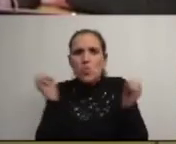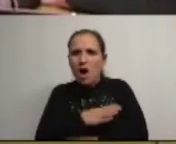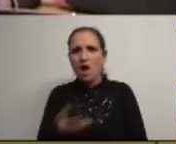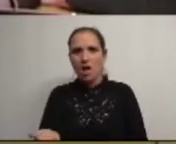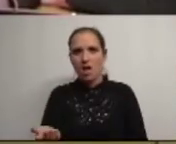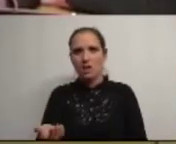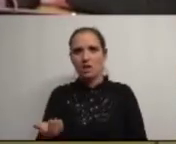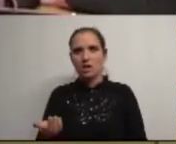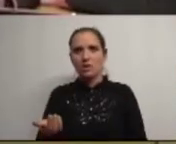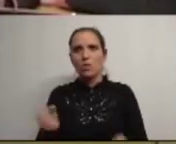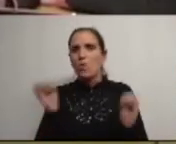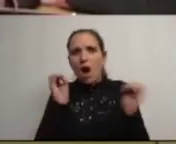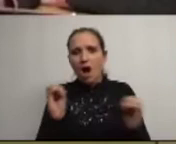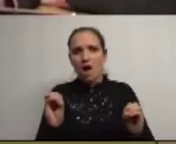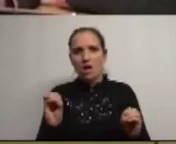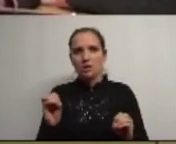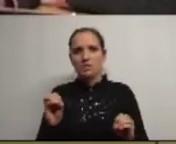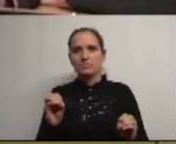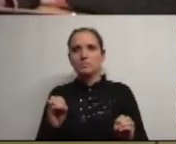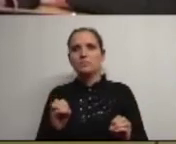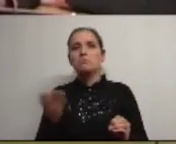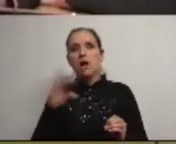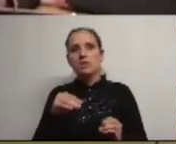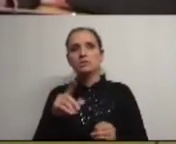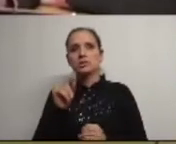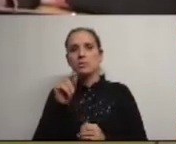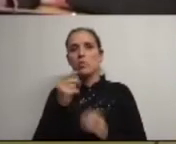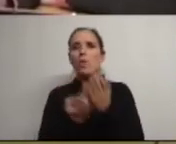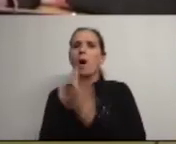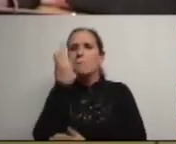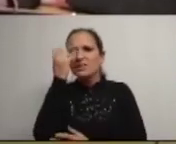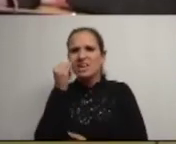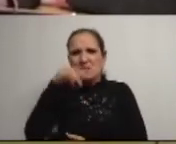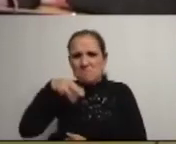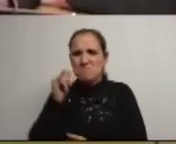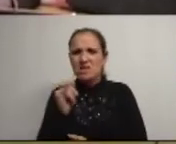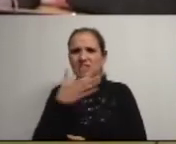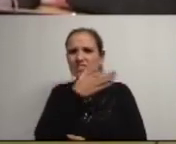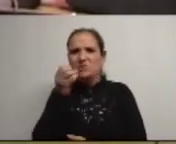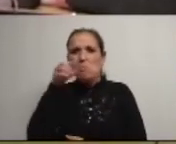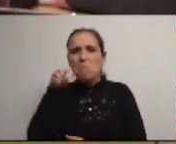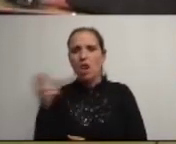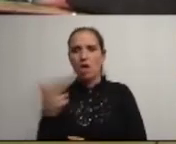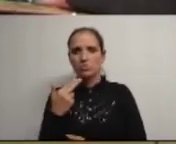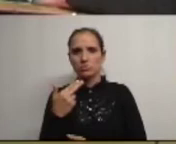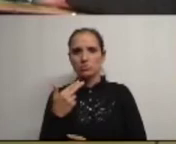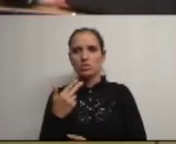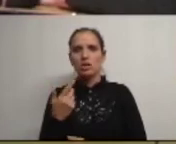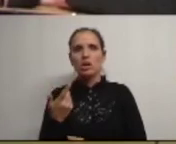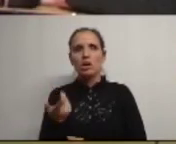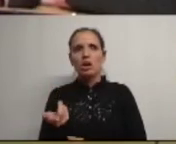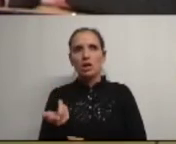pegue ok não tem ponta para onde se lhe pegue mais o aumento do IMI 700 mil euros nós temos de